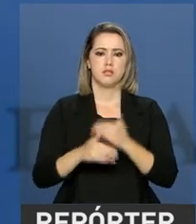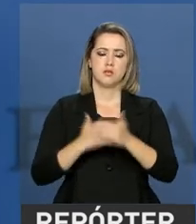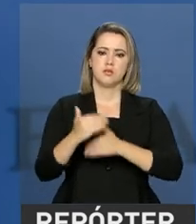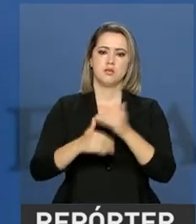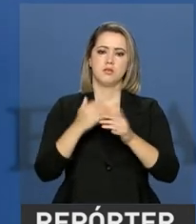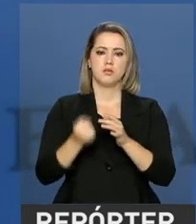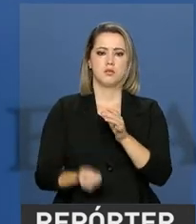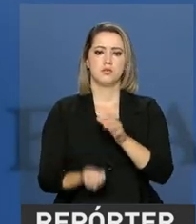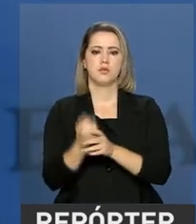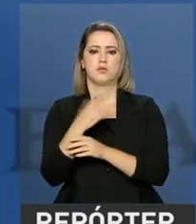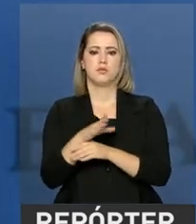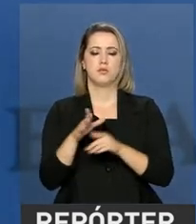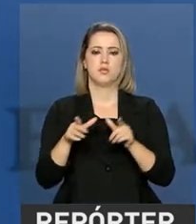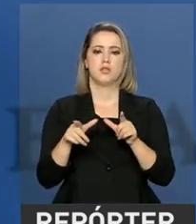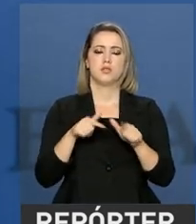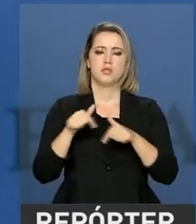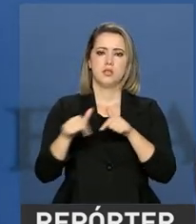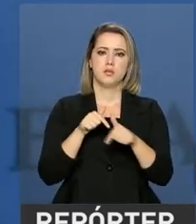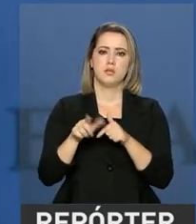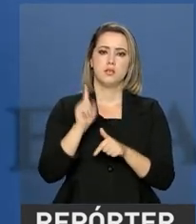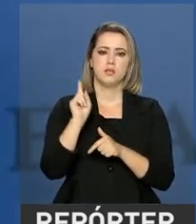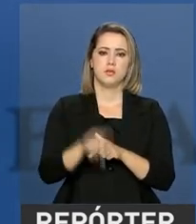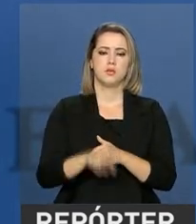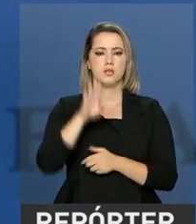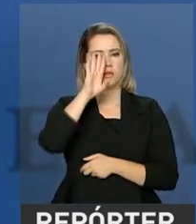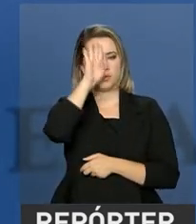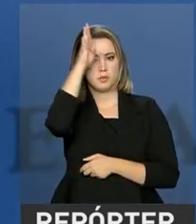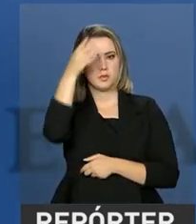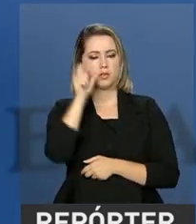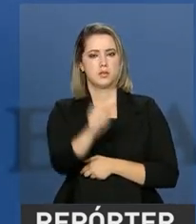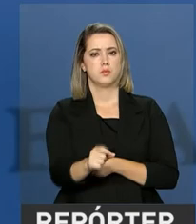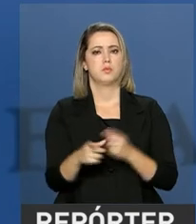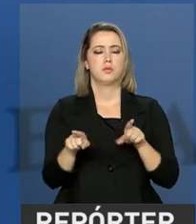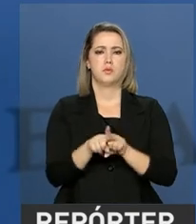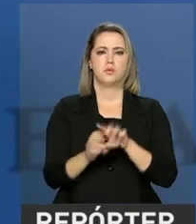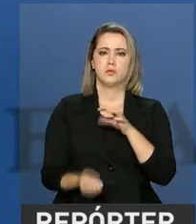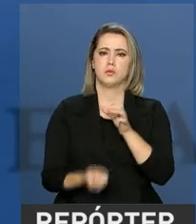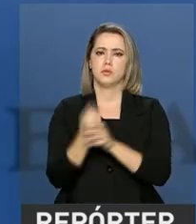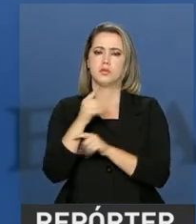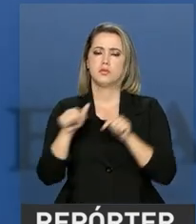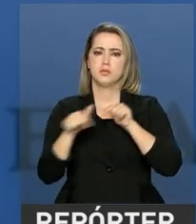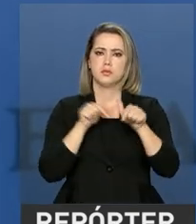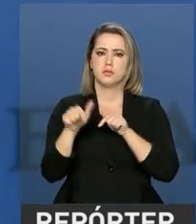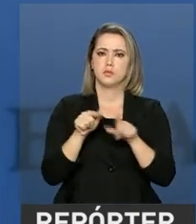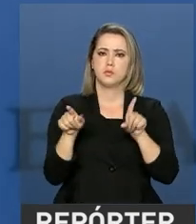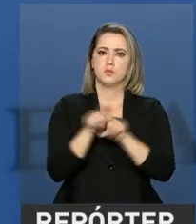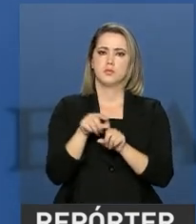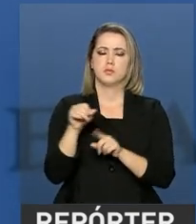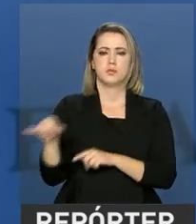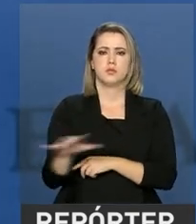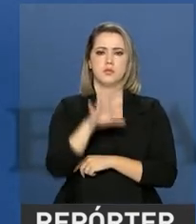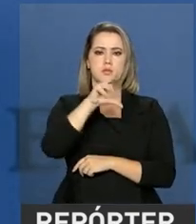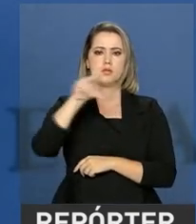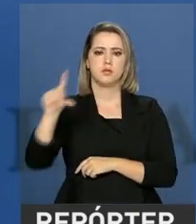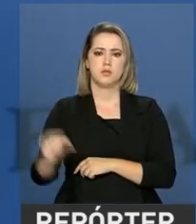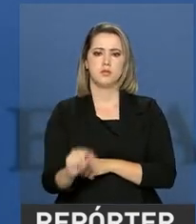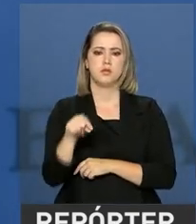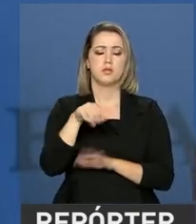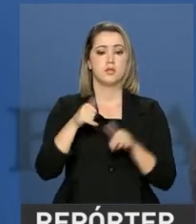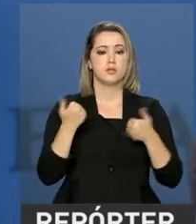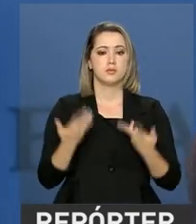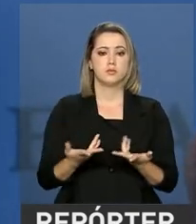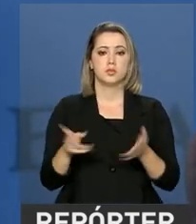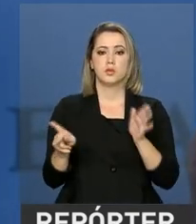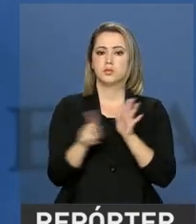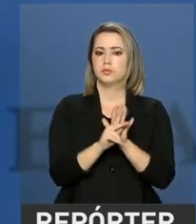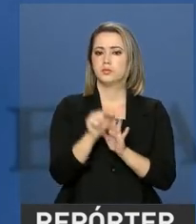propício à geração de emprego, que é o principal. E fica gerando também um ambiente mais propício a uma inflação mais baixa. E aí, em função disso,